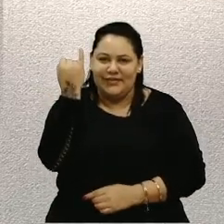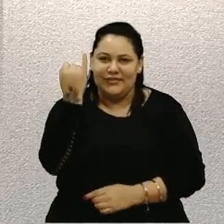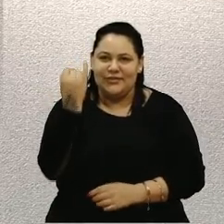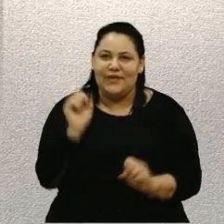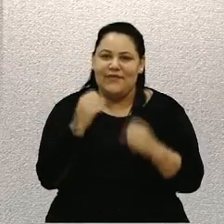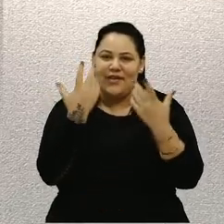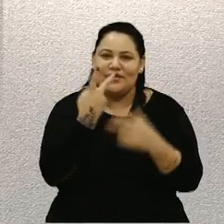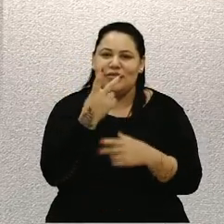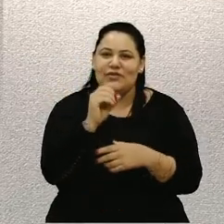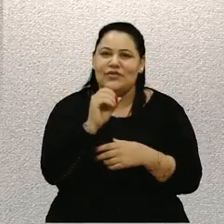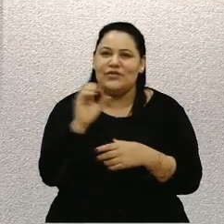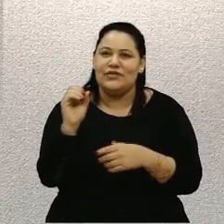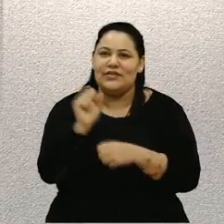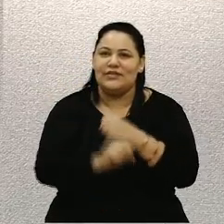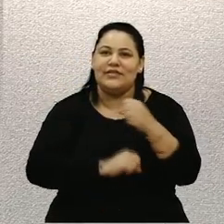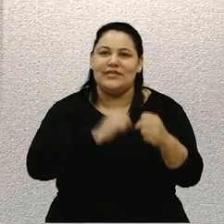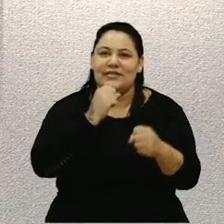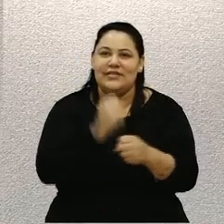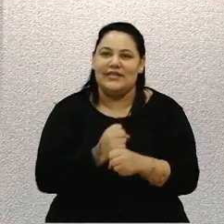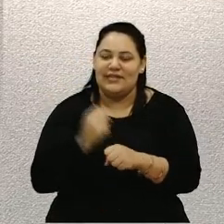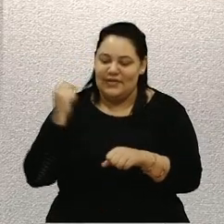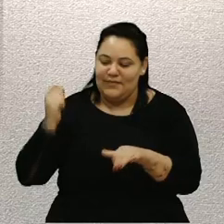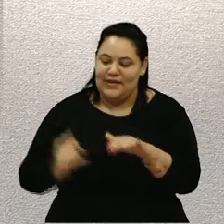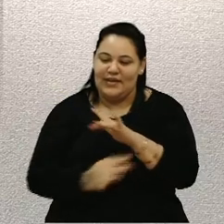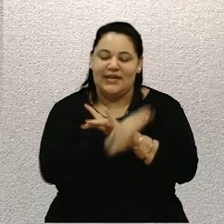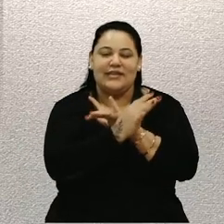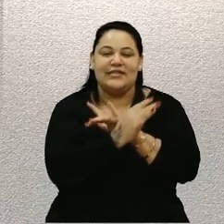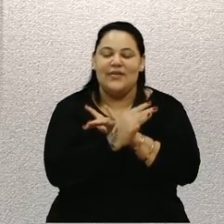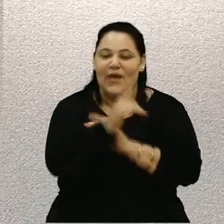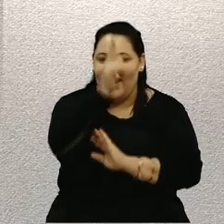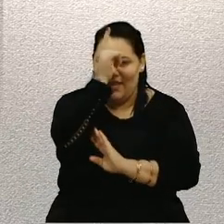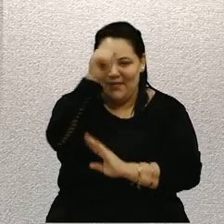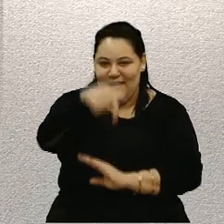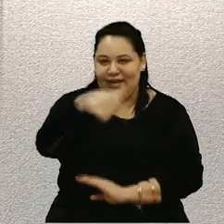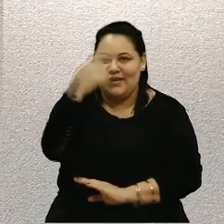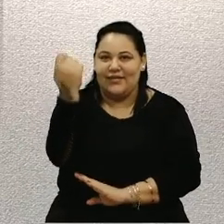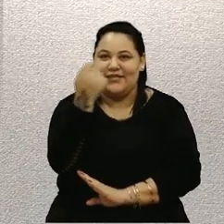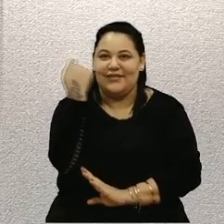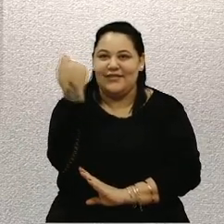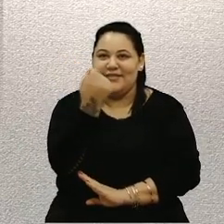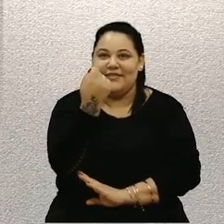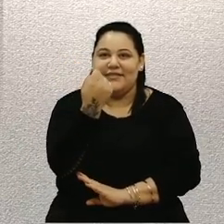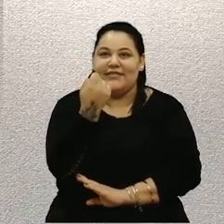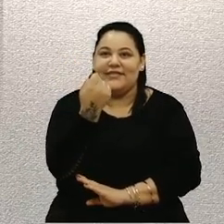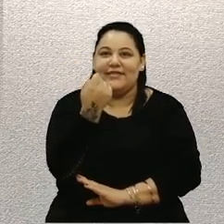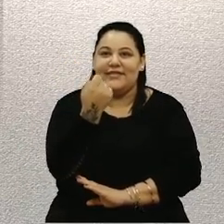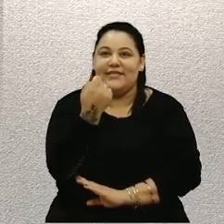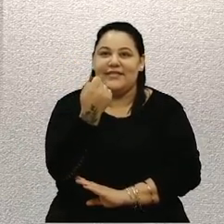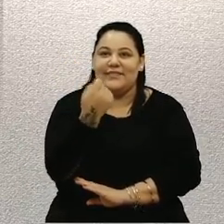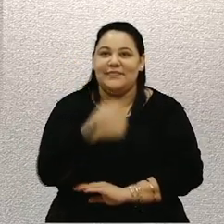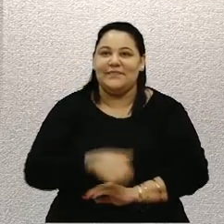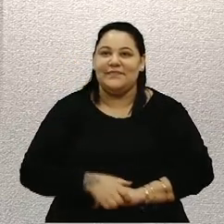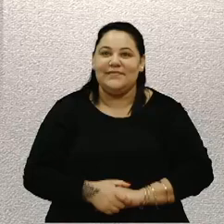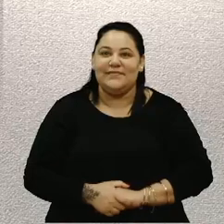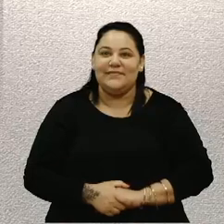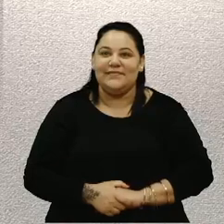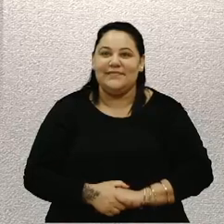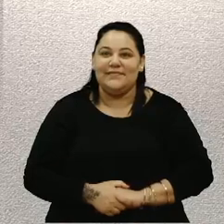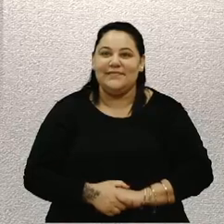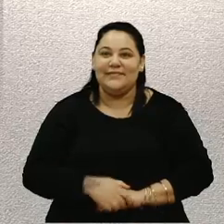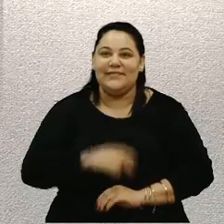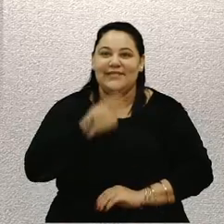imigração alemã no Rio Grande do Sul. Sie sind herzlich willkommen,